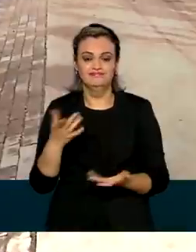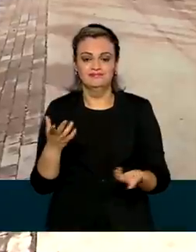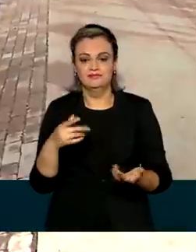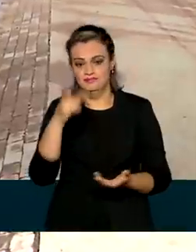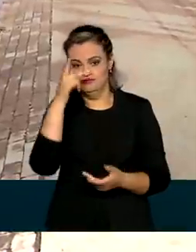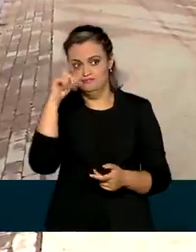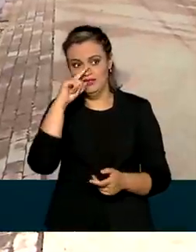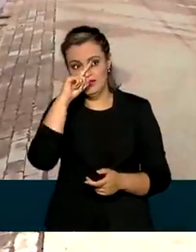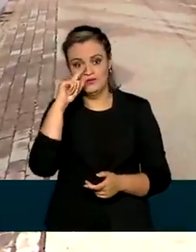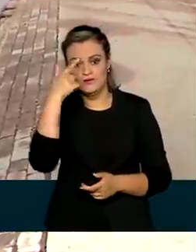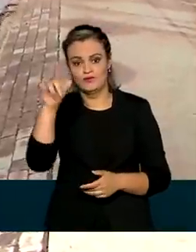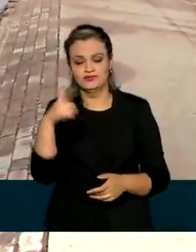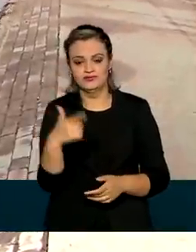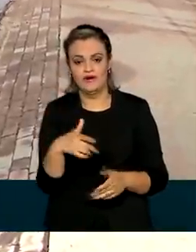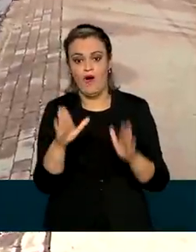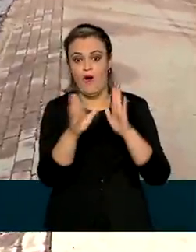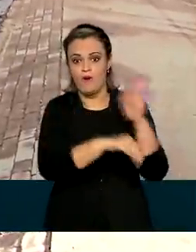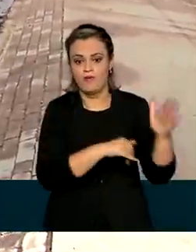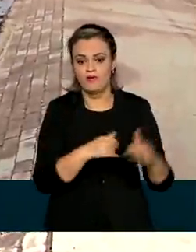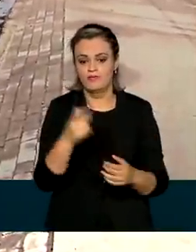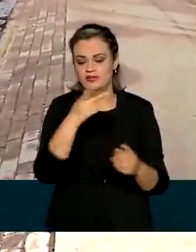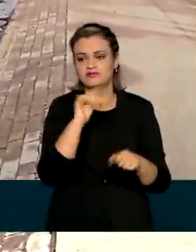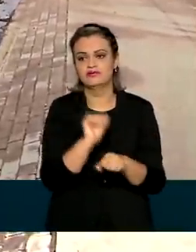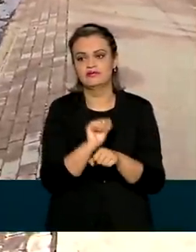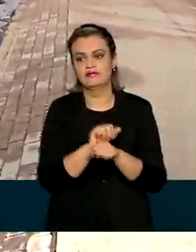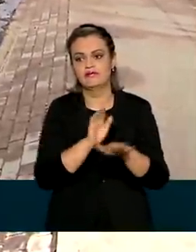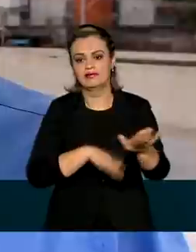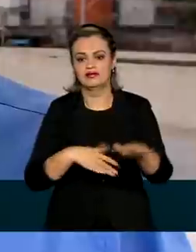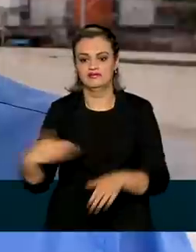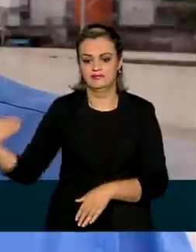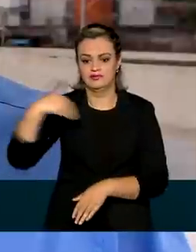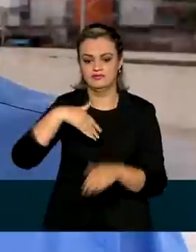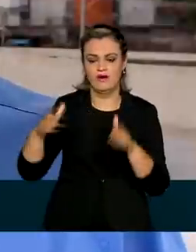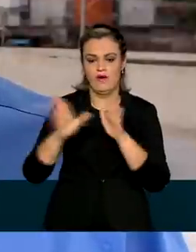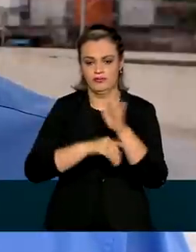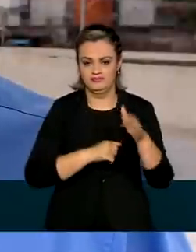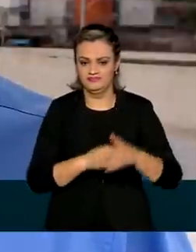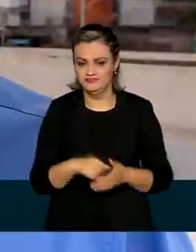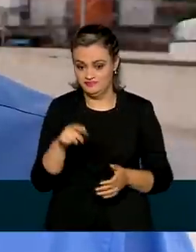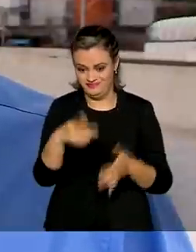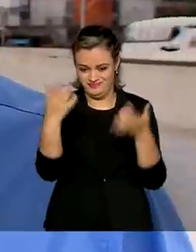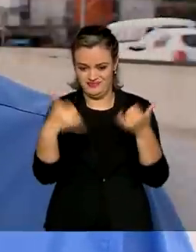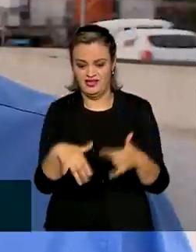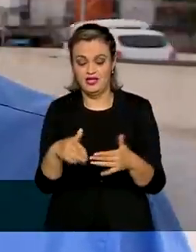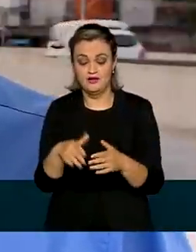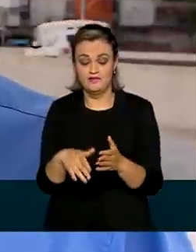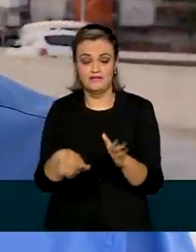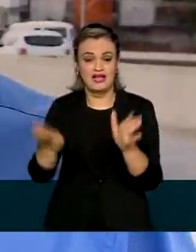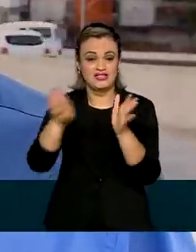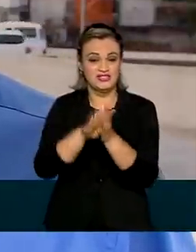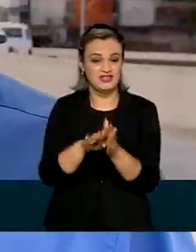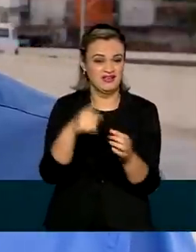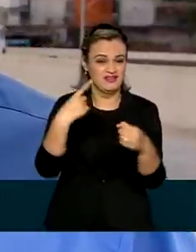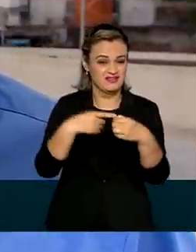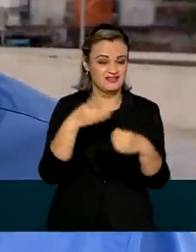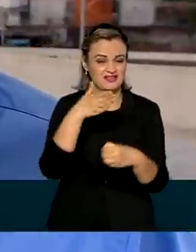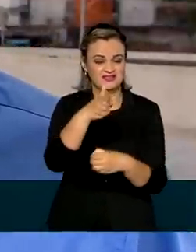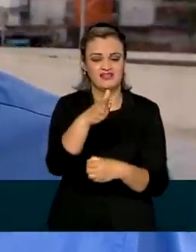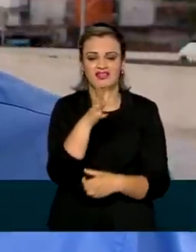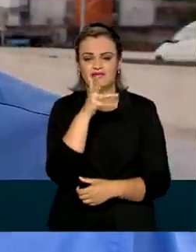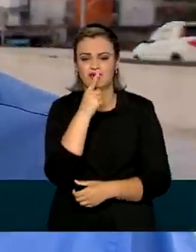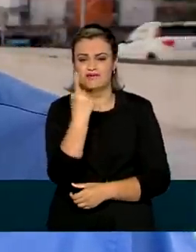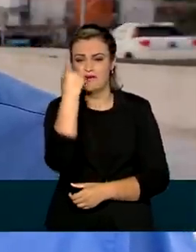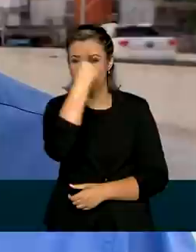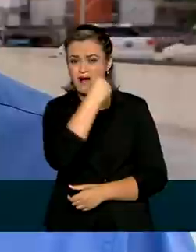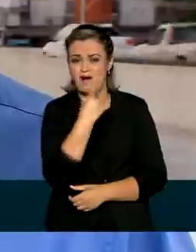pelos assaltos que ocorriam com motoristas presos nos engarrafamentos. Para chegar no centro, você tinha um atraso na faixa de uma hora, uma